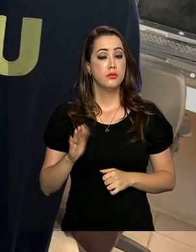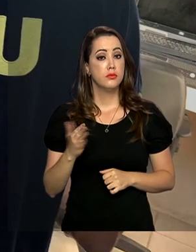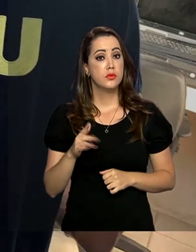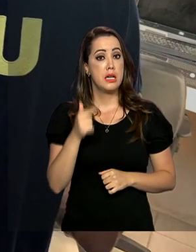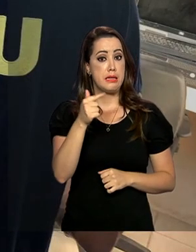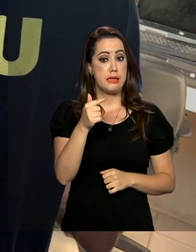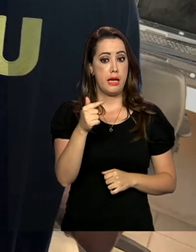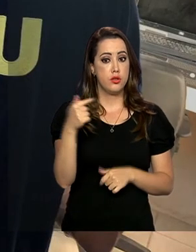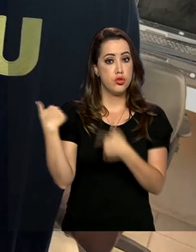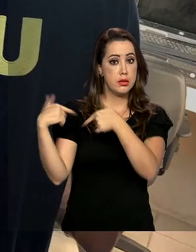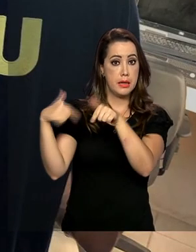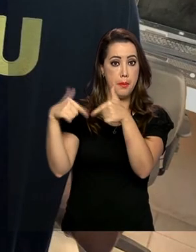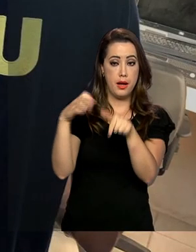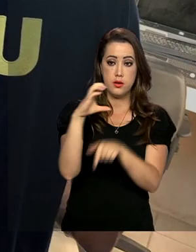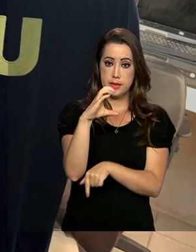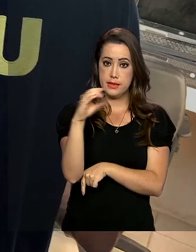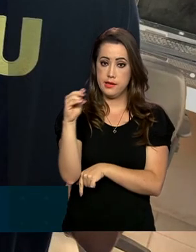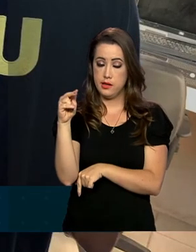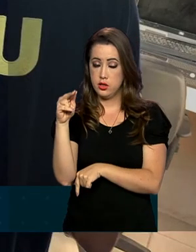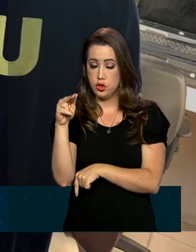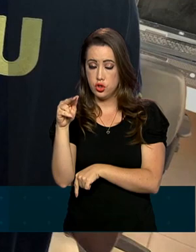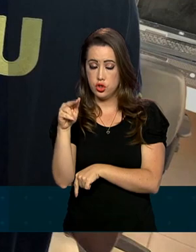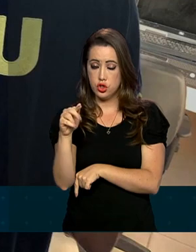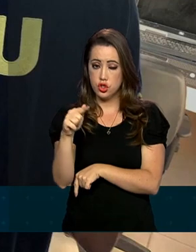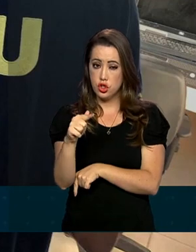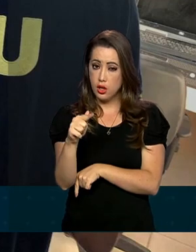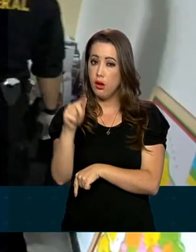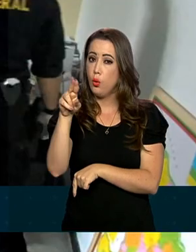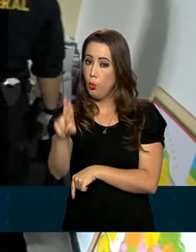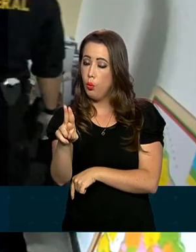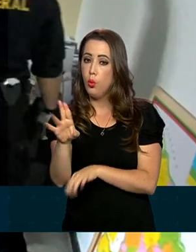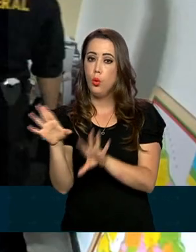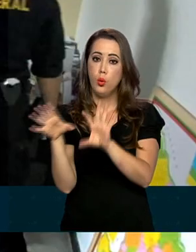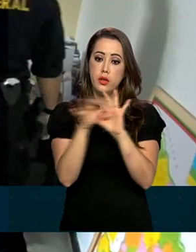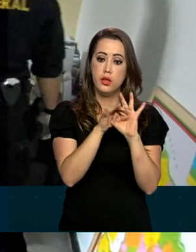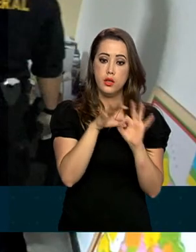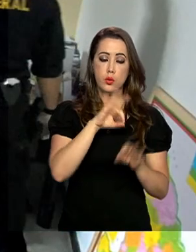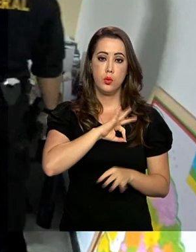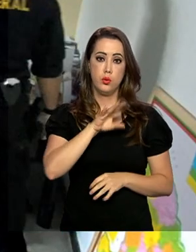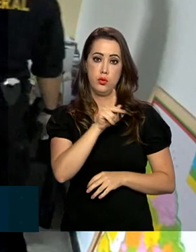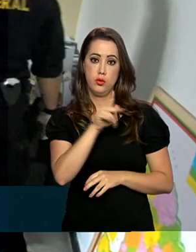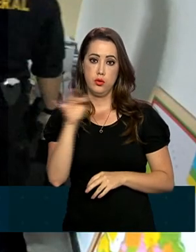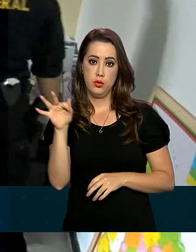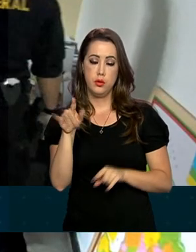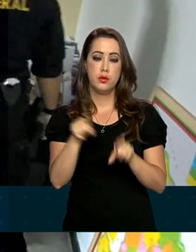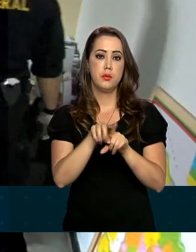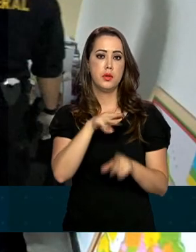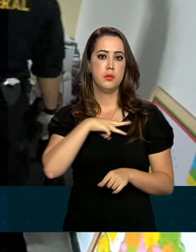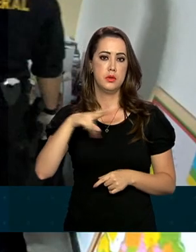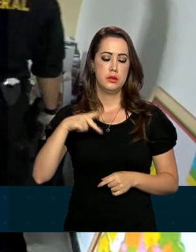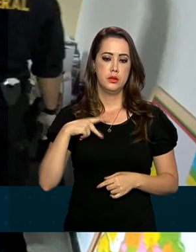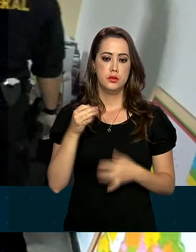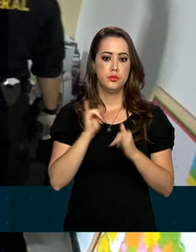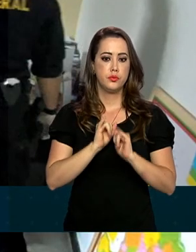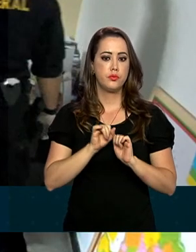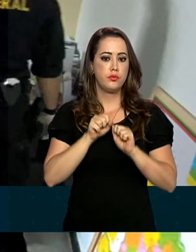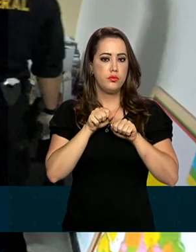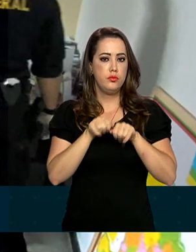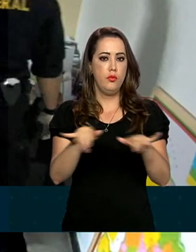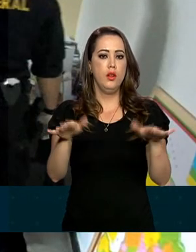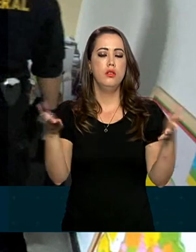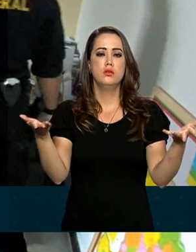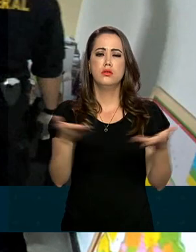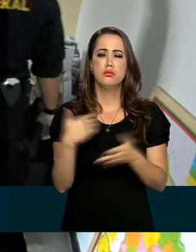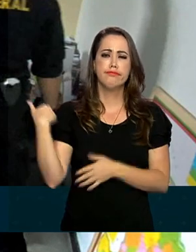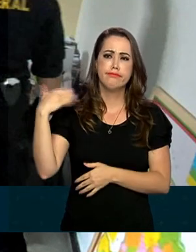sete operações da CGU, em parceria com a Polícia Federal e o Ministério Público, foram deflagradas nos últimos dias em